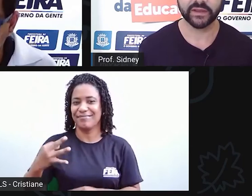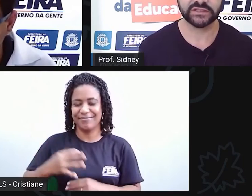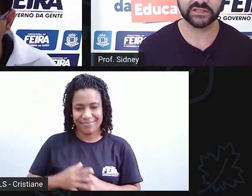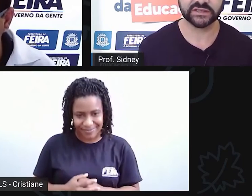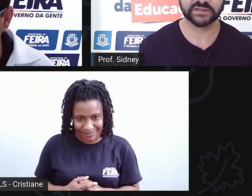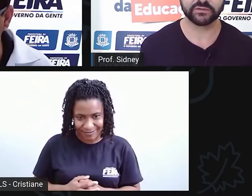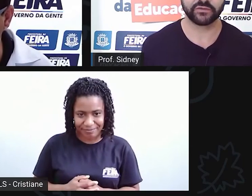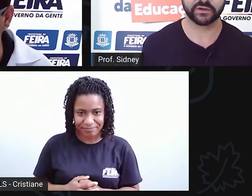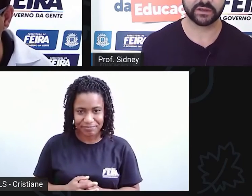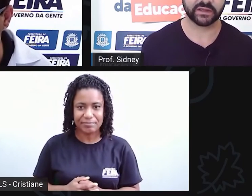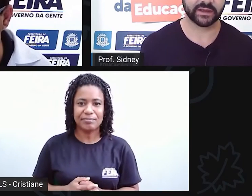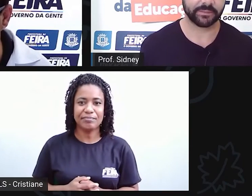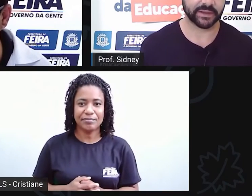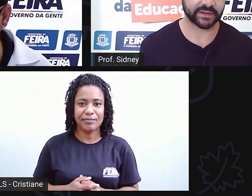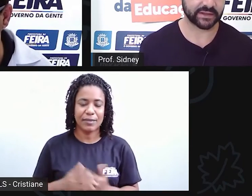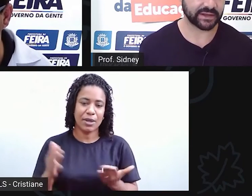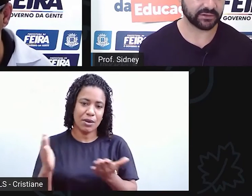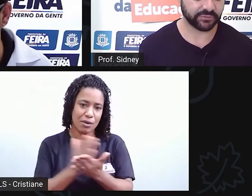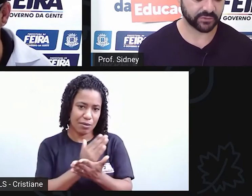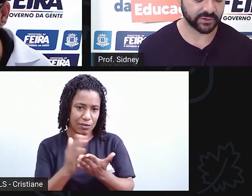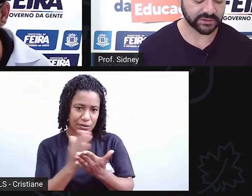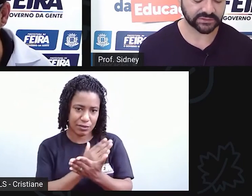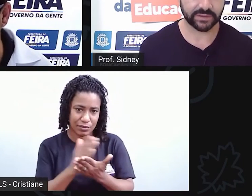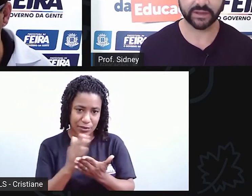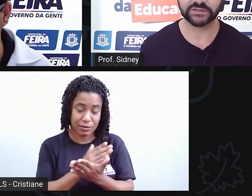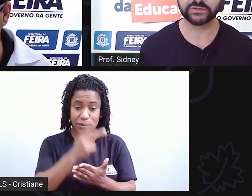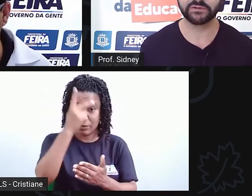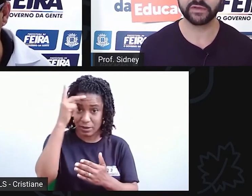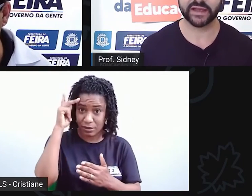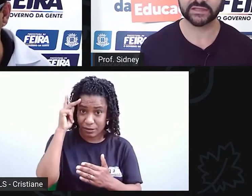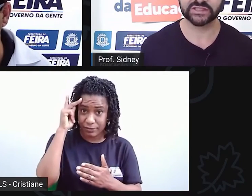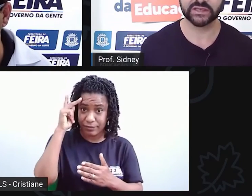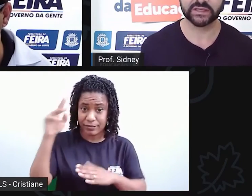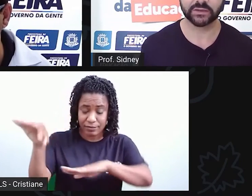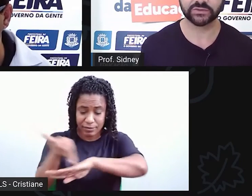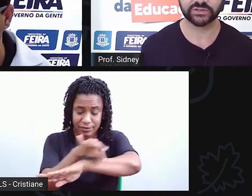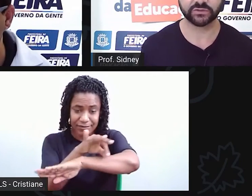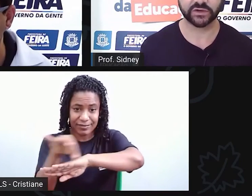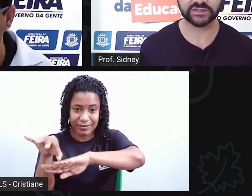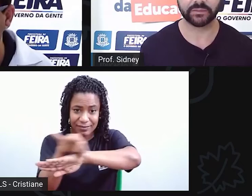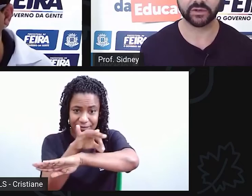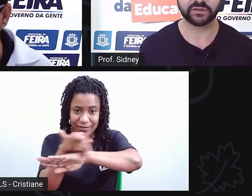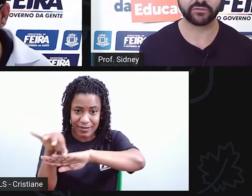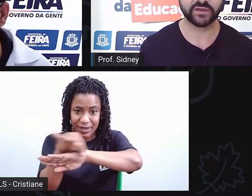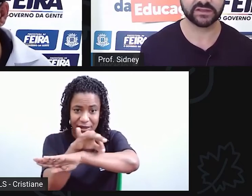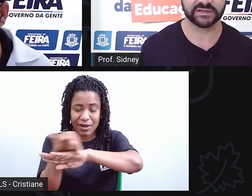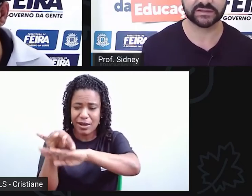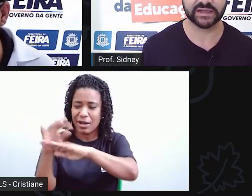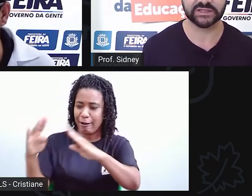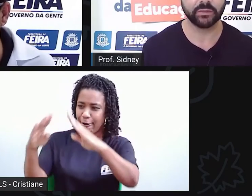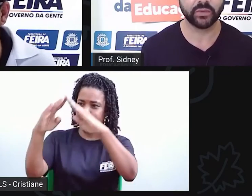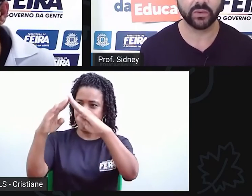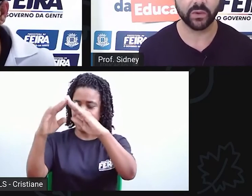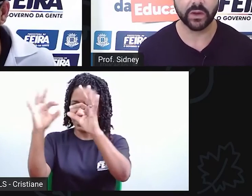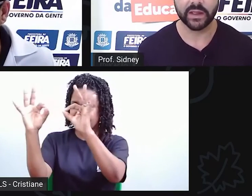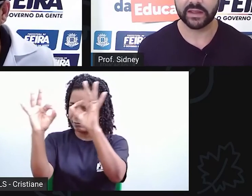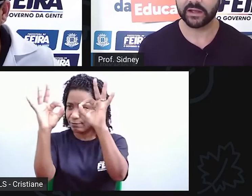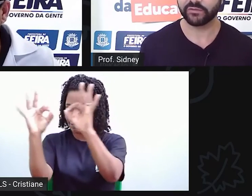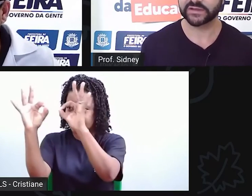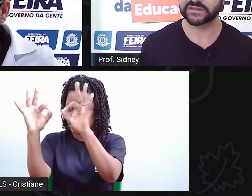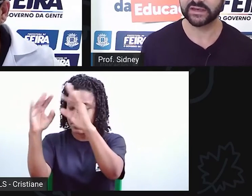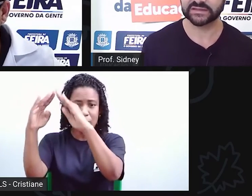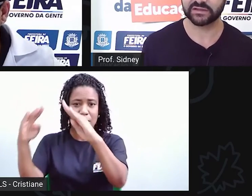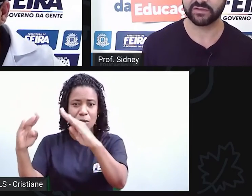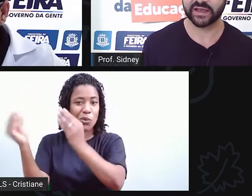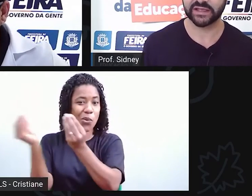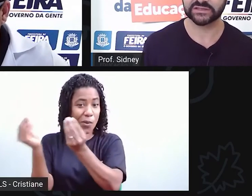Alguém diz que a planta dela foi a partir de uma viagem que Agostinho Frós da Mota fez na cidade de Hamburgo e,